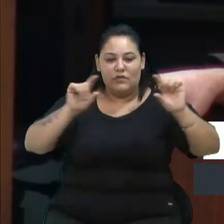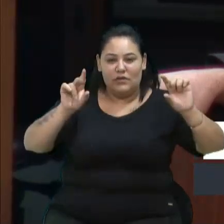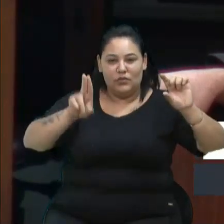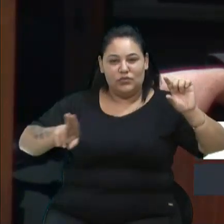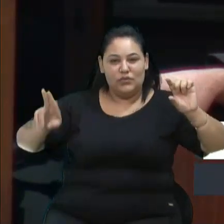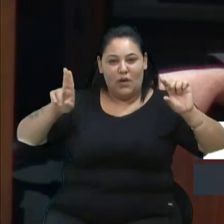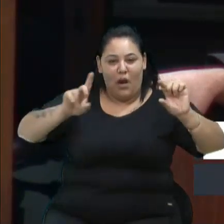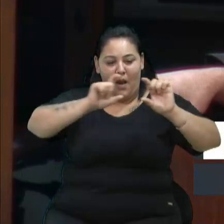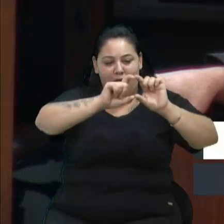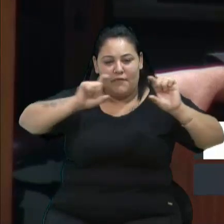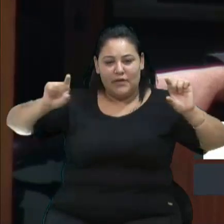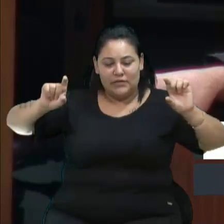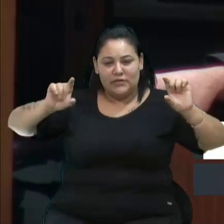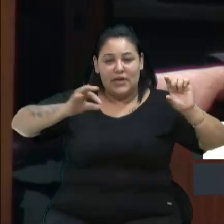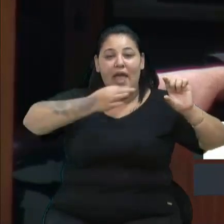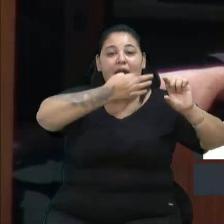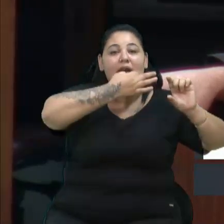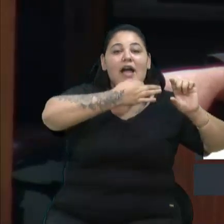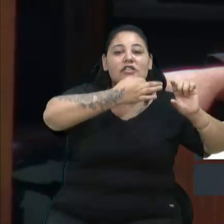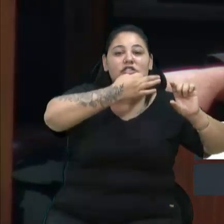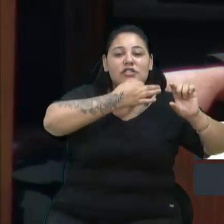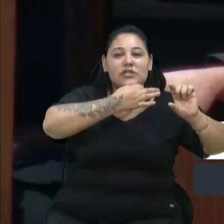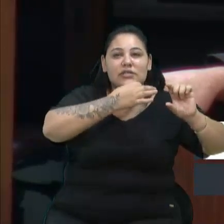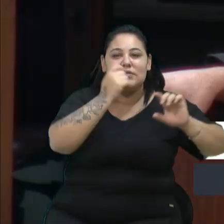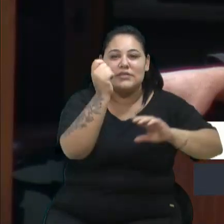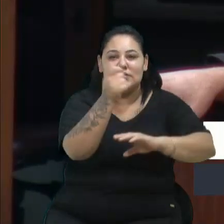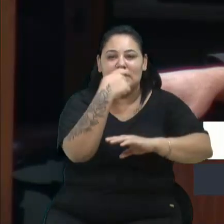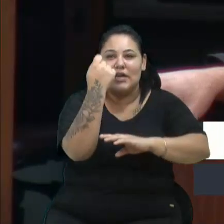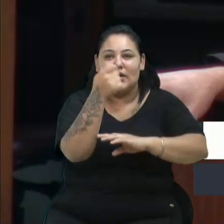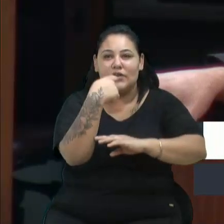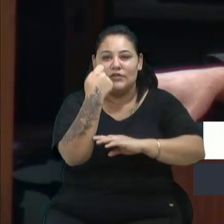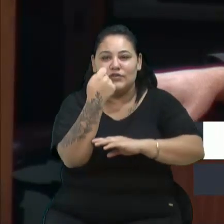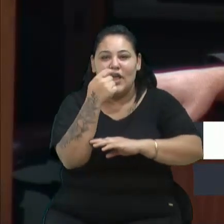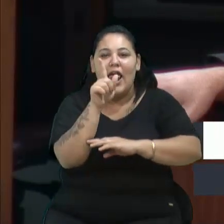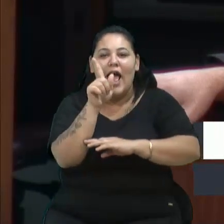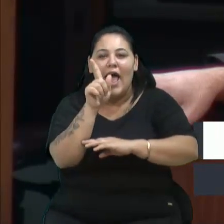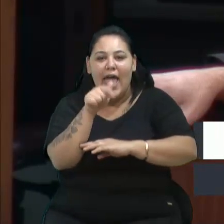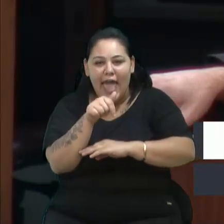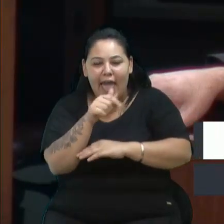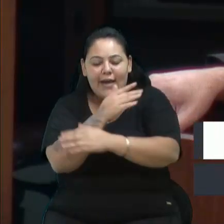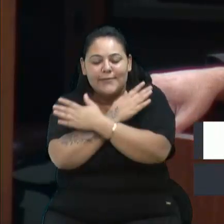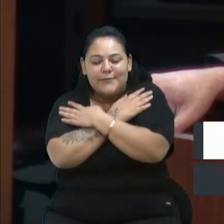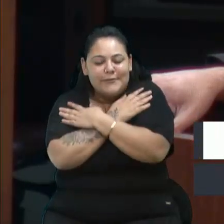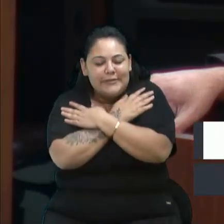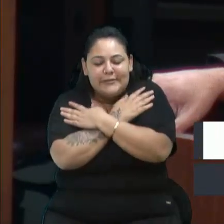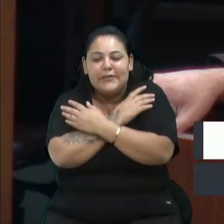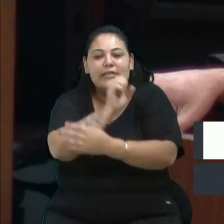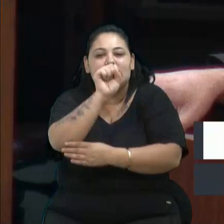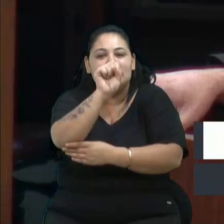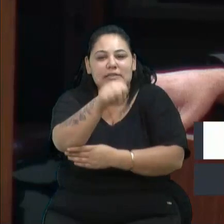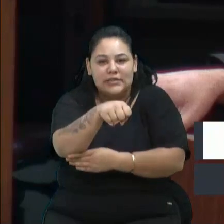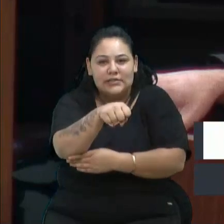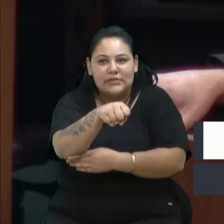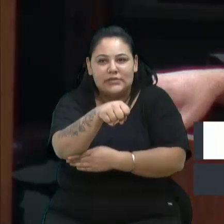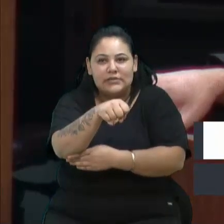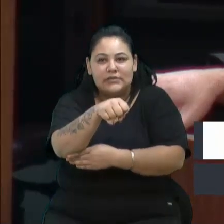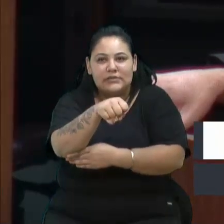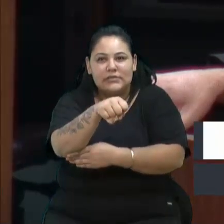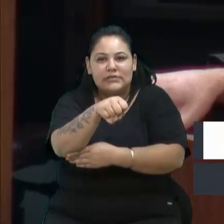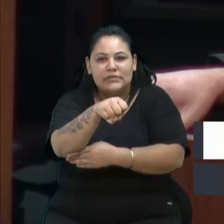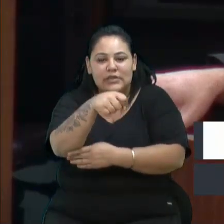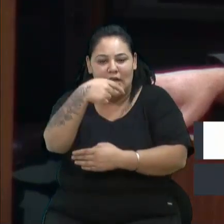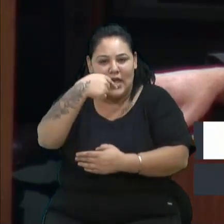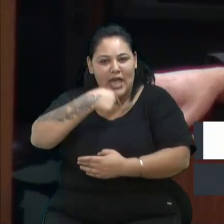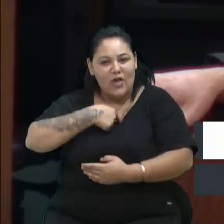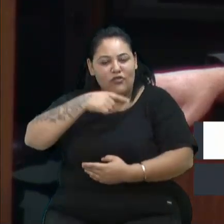que Caxias do Sul, Serra Gaúcha, ela é acolhedora, sim, e esse vereador tem orgulho de